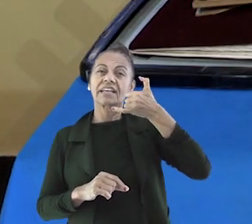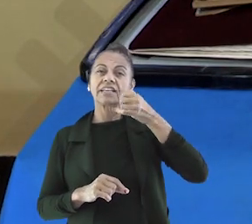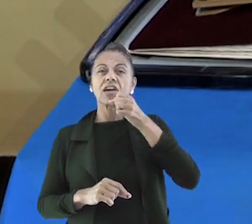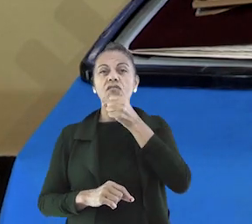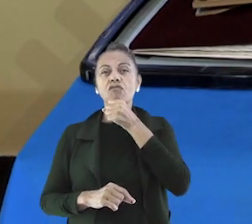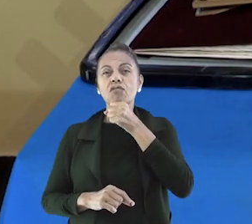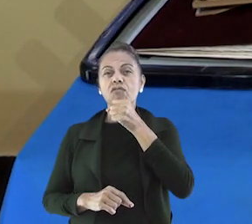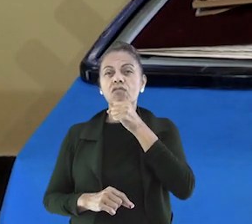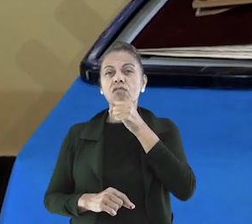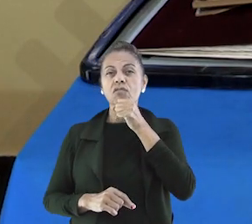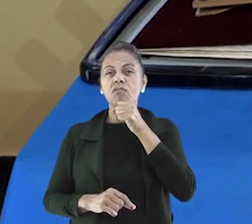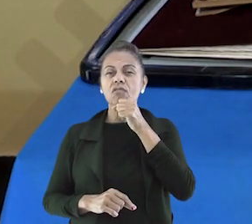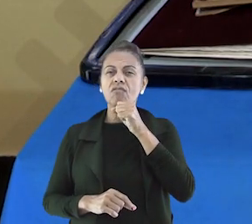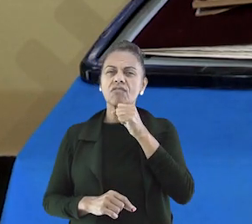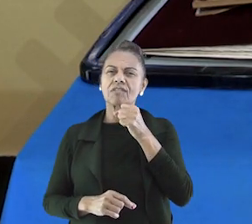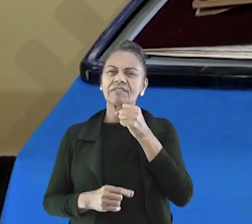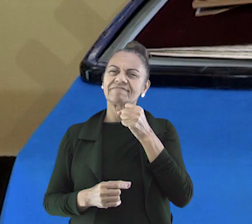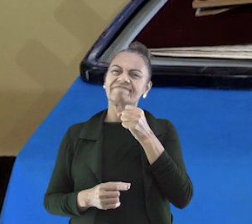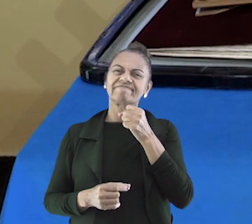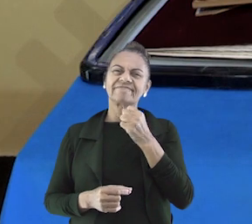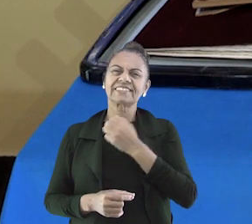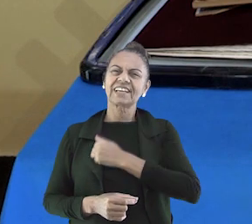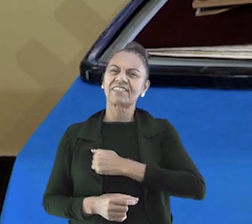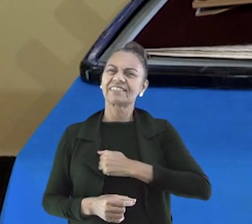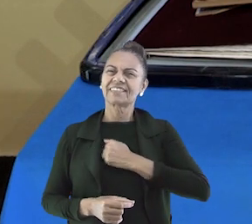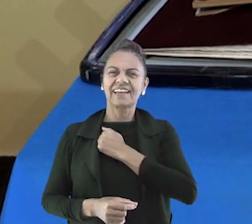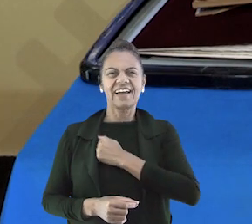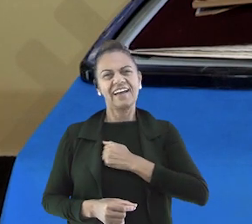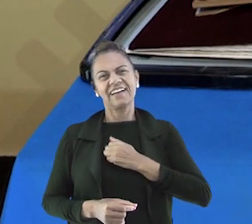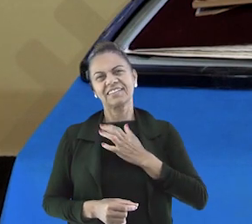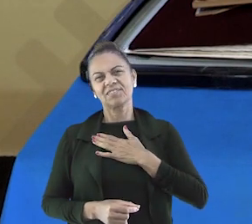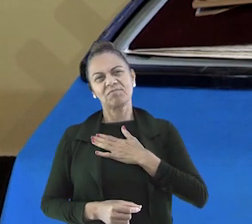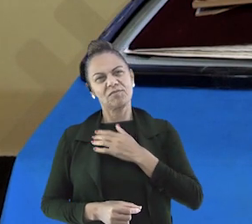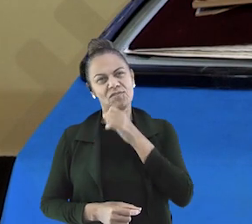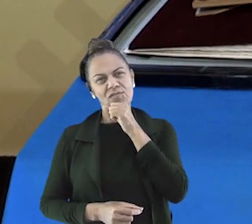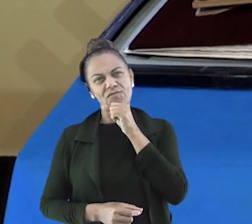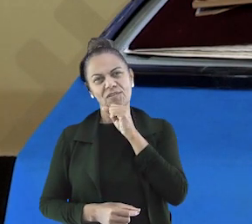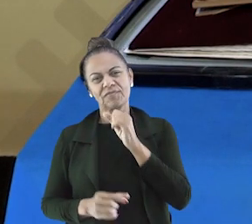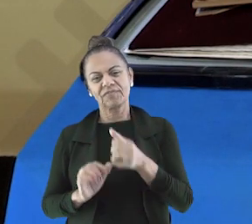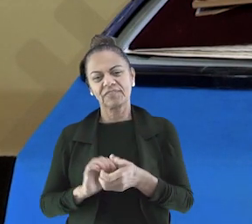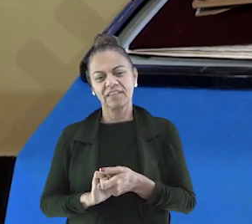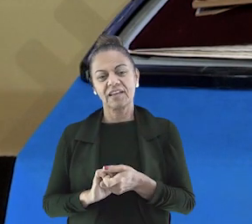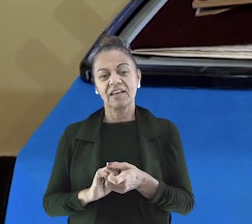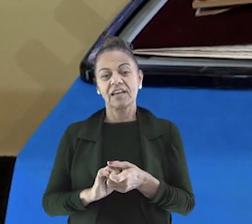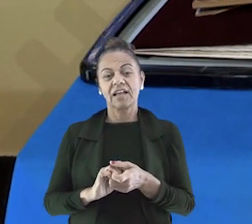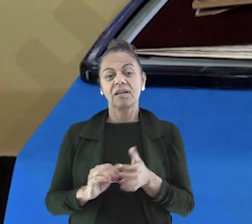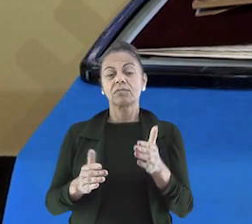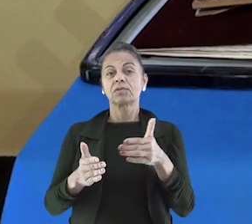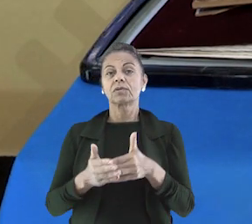carinho essa caneta do meu avô. Que saudade do meu velho!